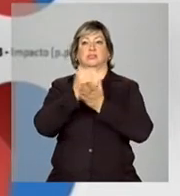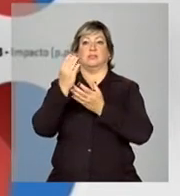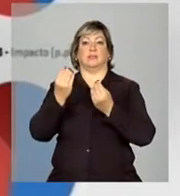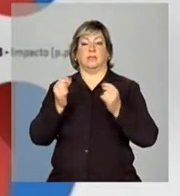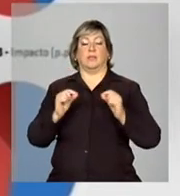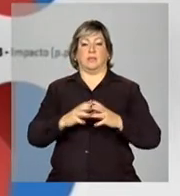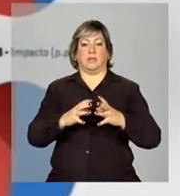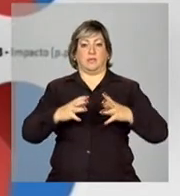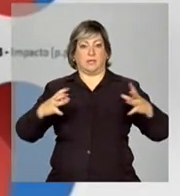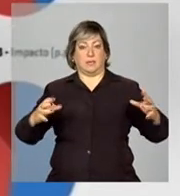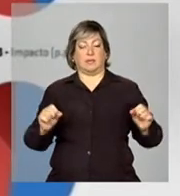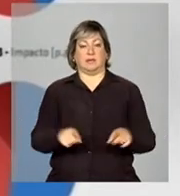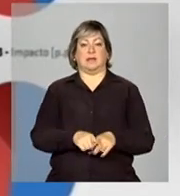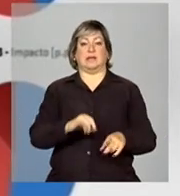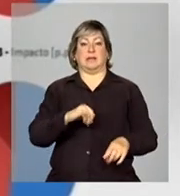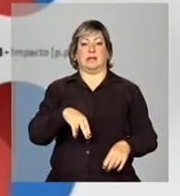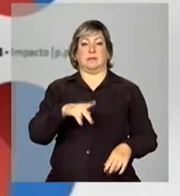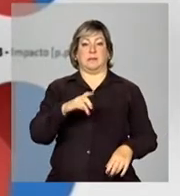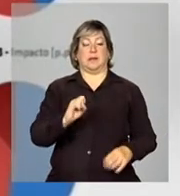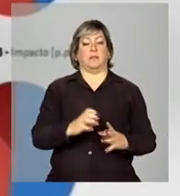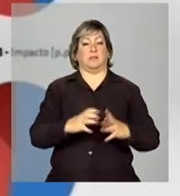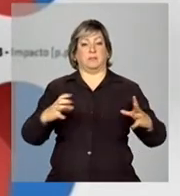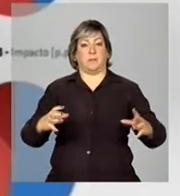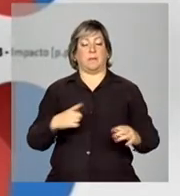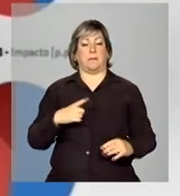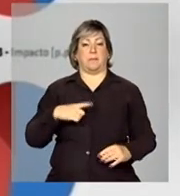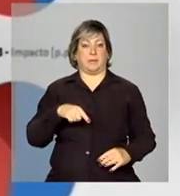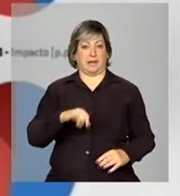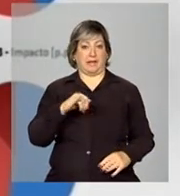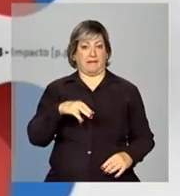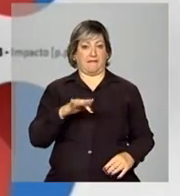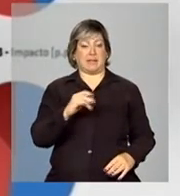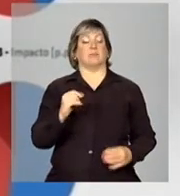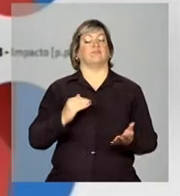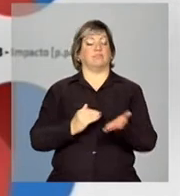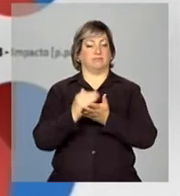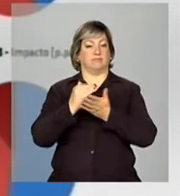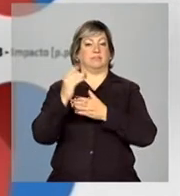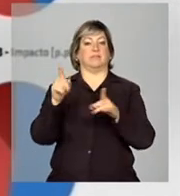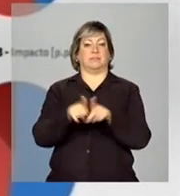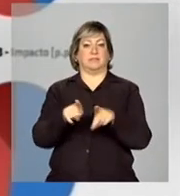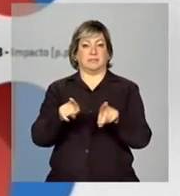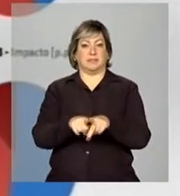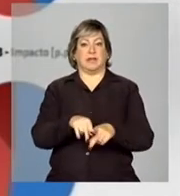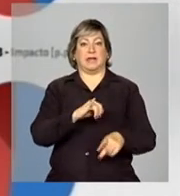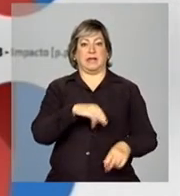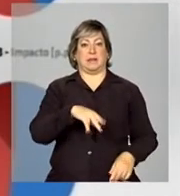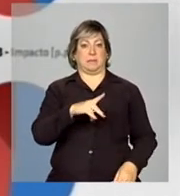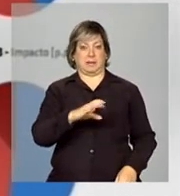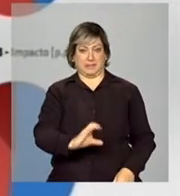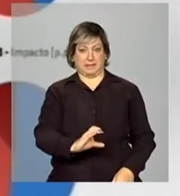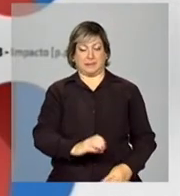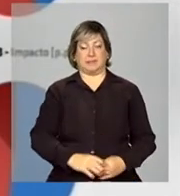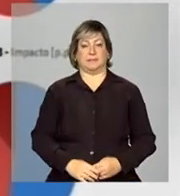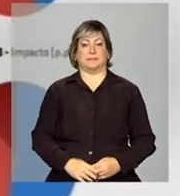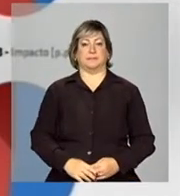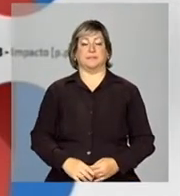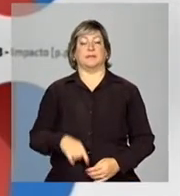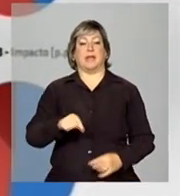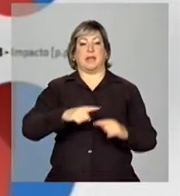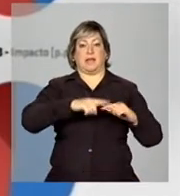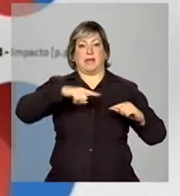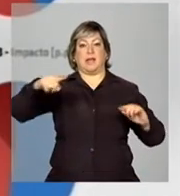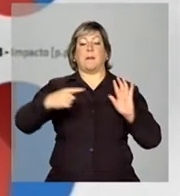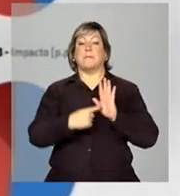e o peso no NPC é maior, você vai ter aí uma inflação maior do INPC. E esse gráfico